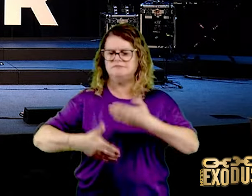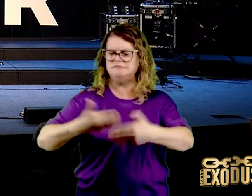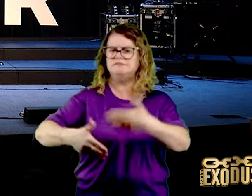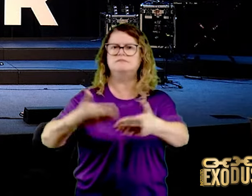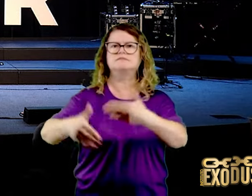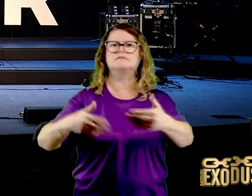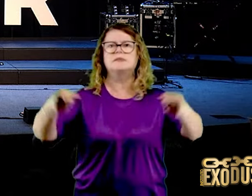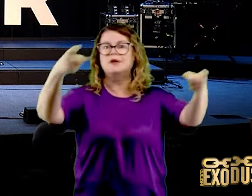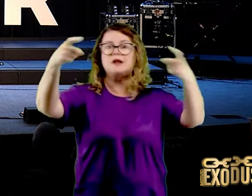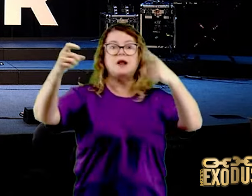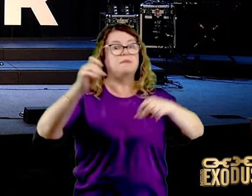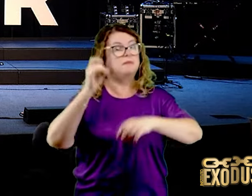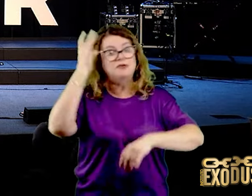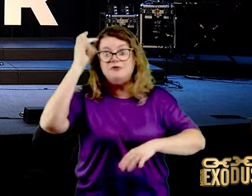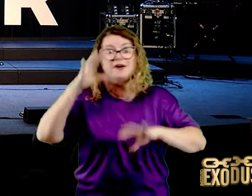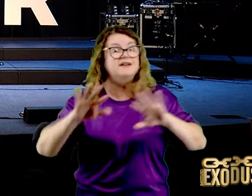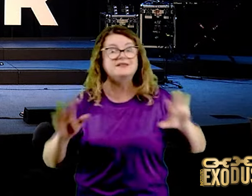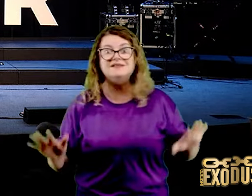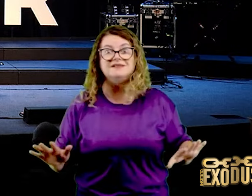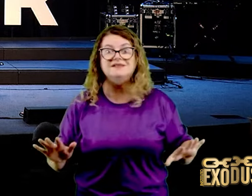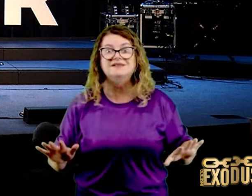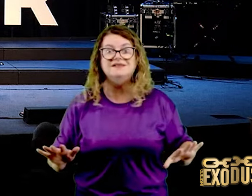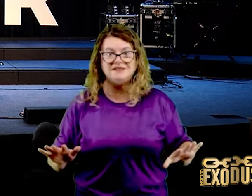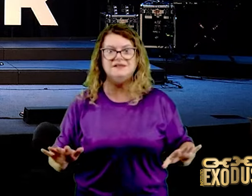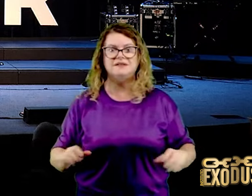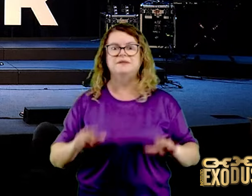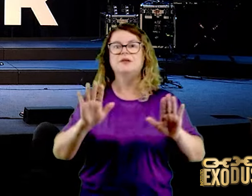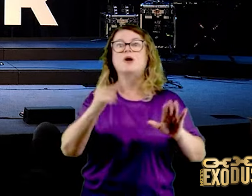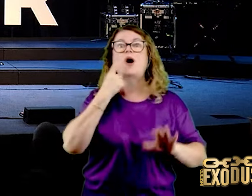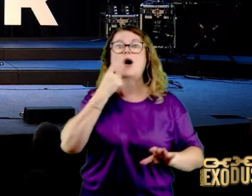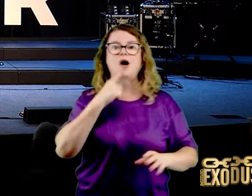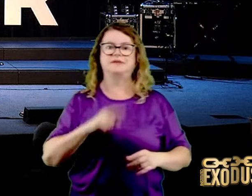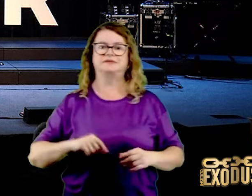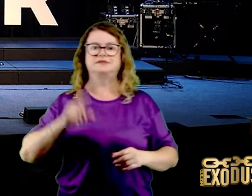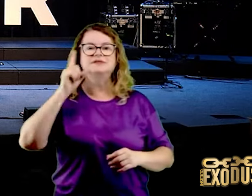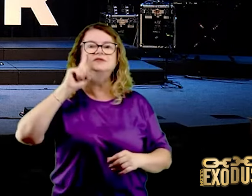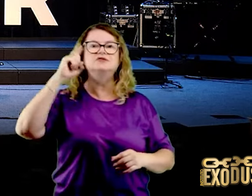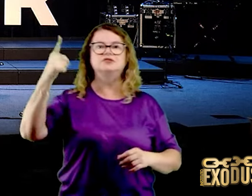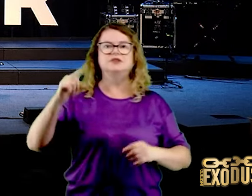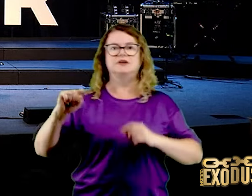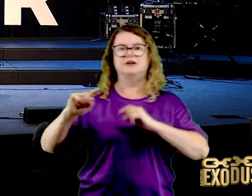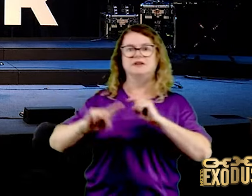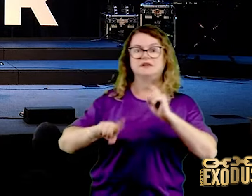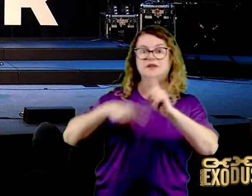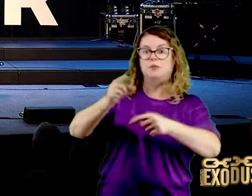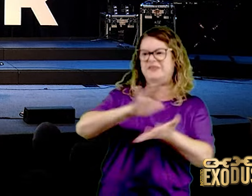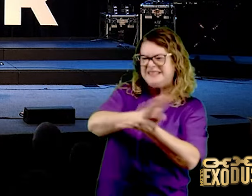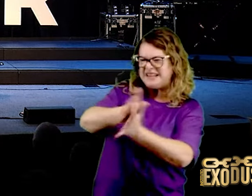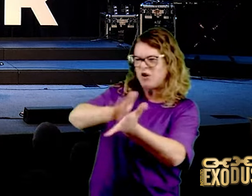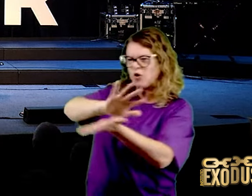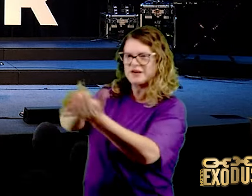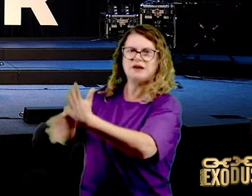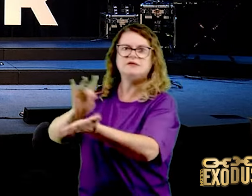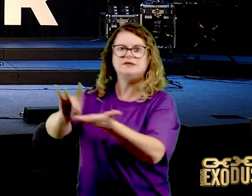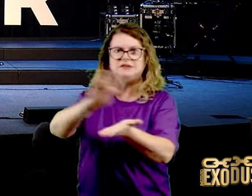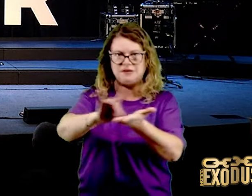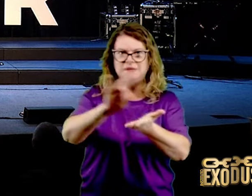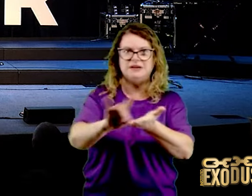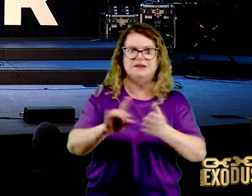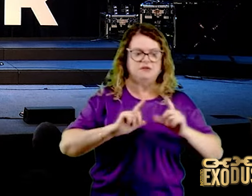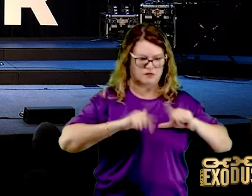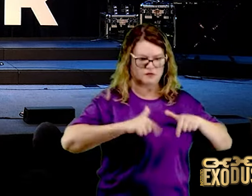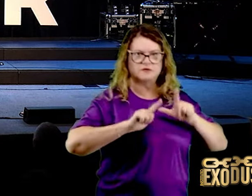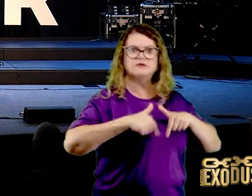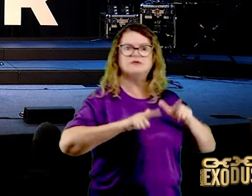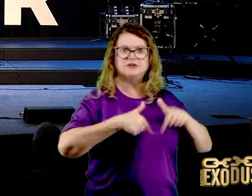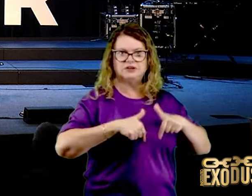naquele dia, depois de derrotar os filisteus, desde Miquemais, até Ajalom, os israelitas estavam